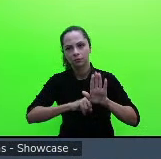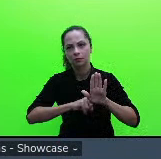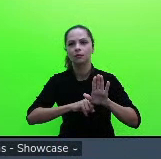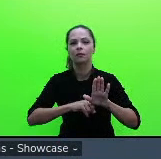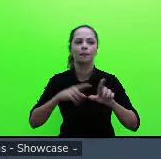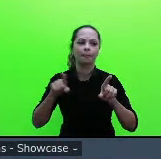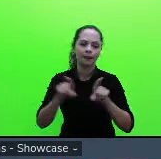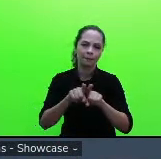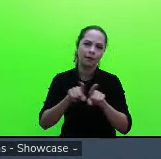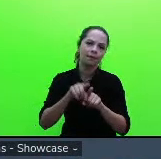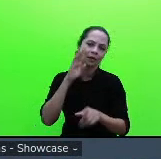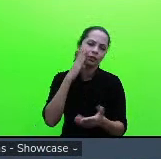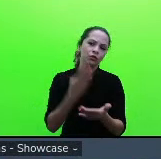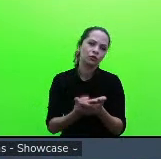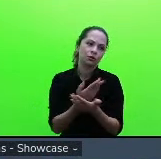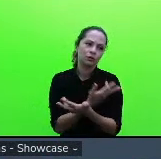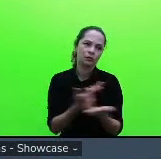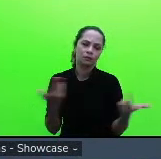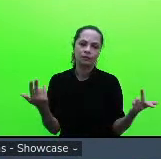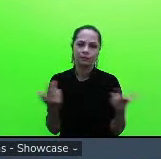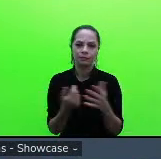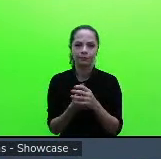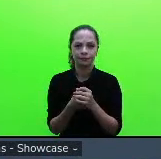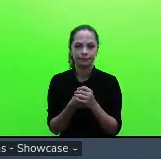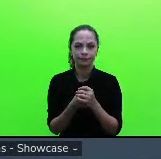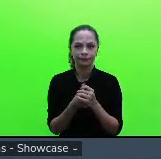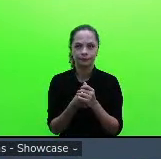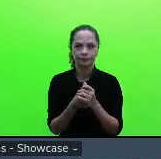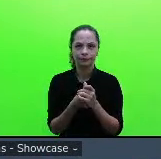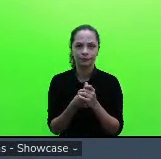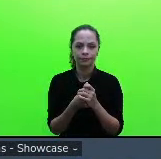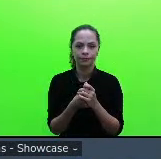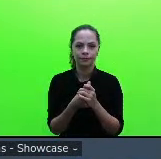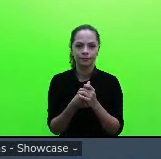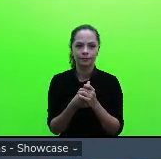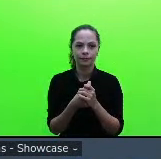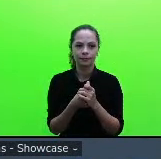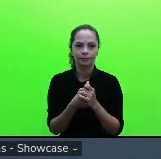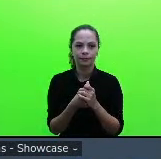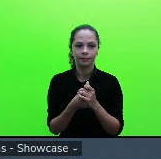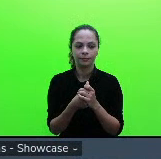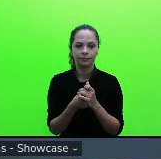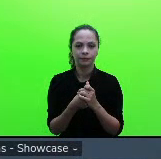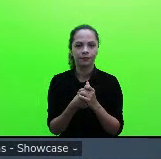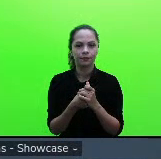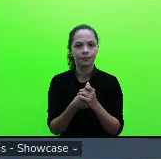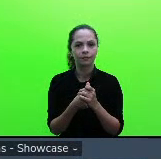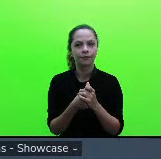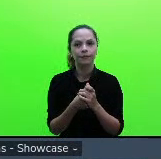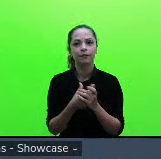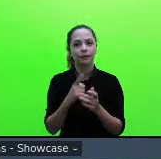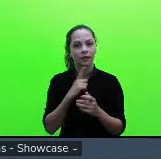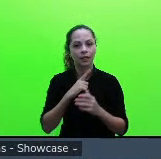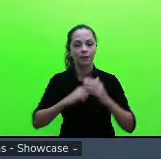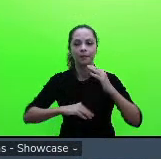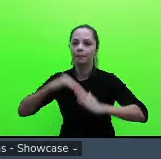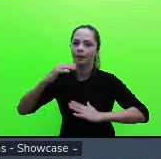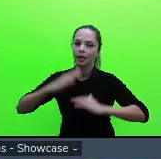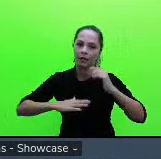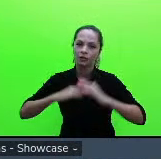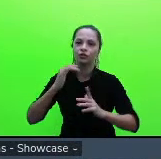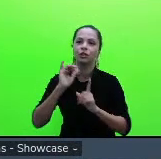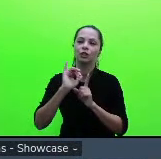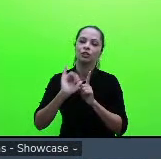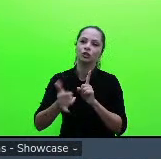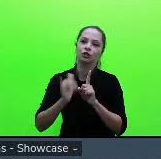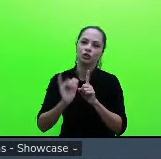acredita então é de acordo com as práticas excursivas sociais que ele aprendeu